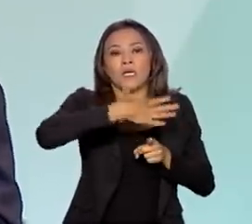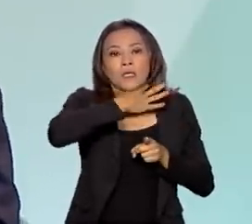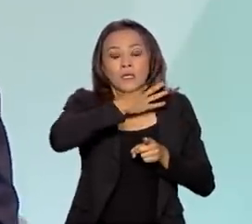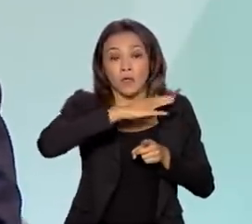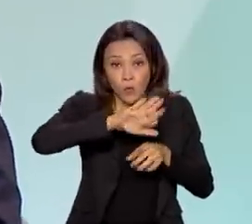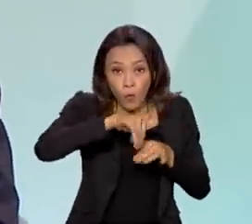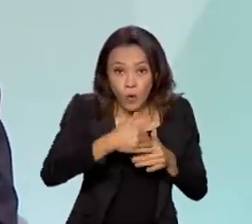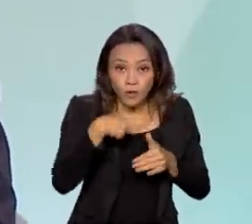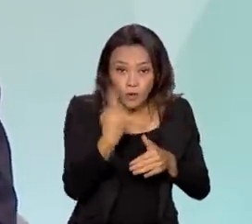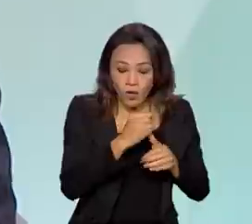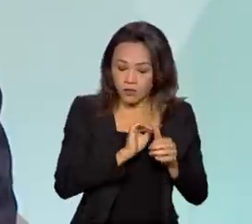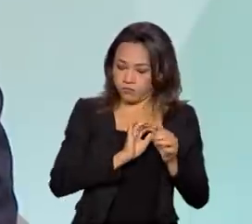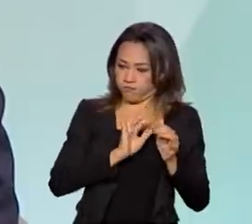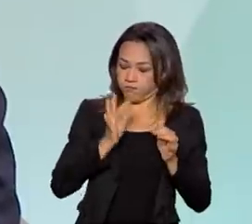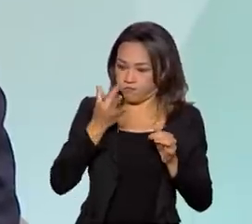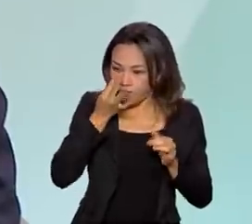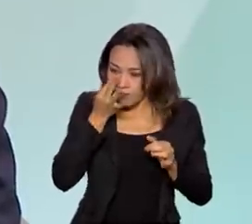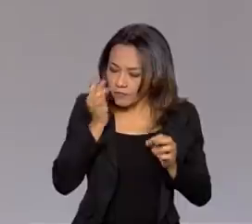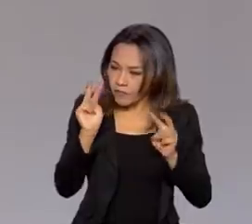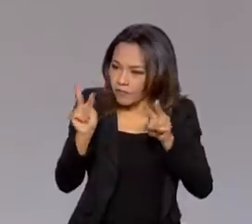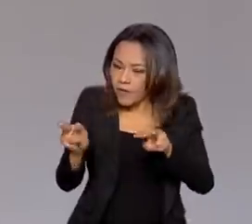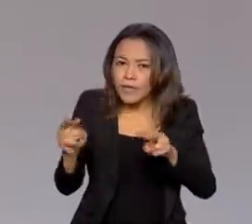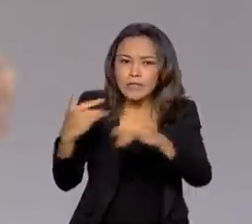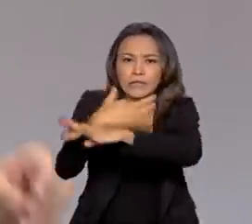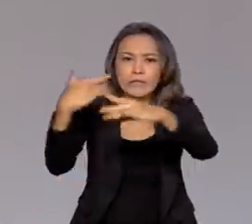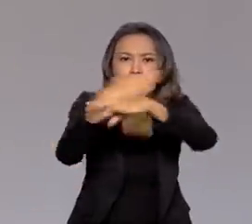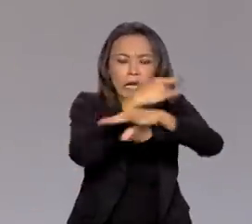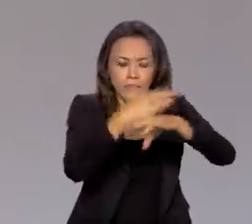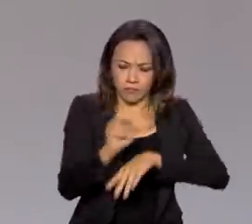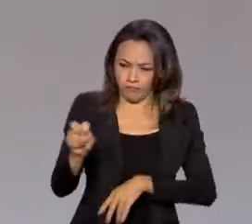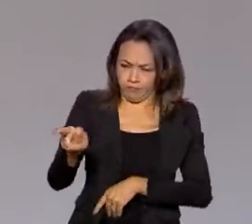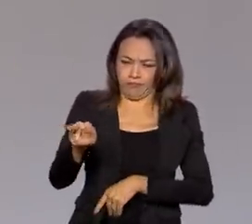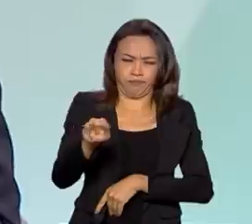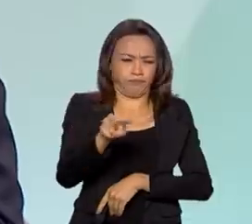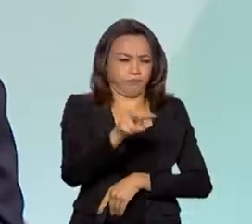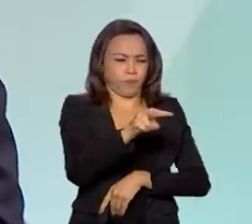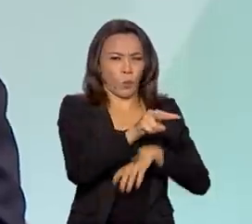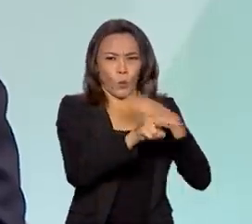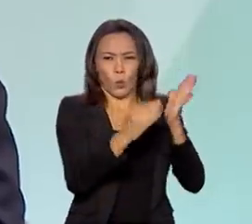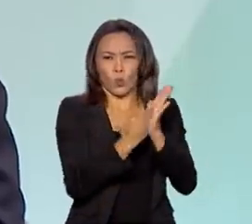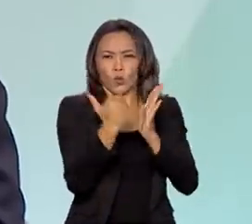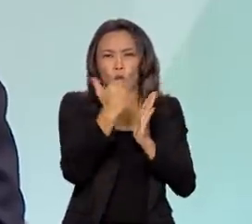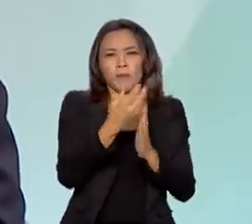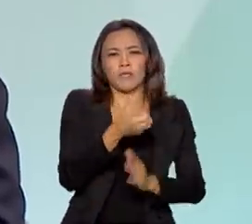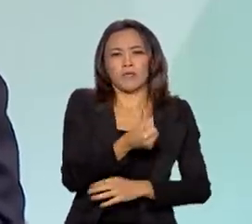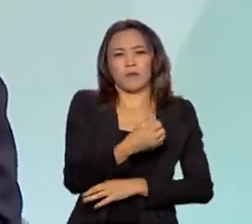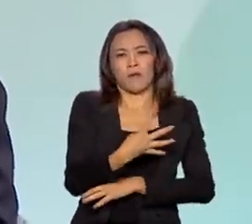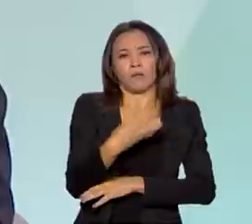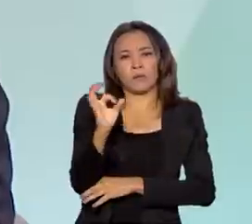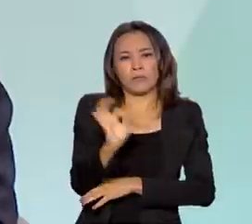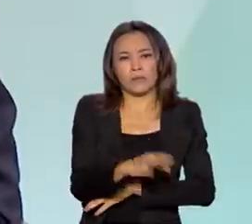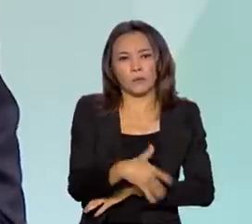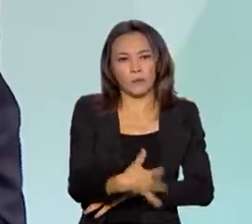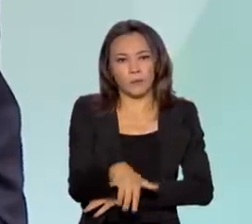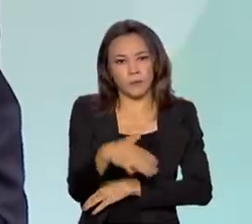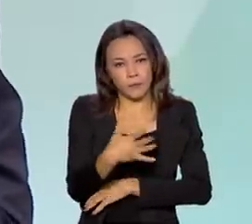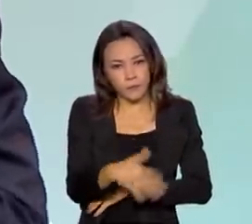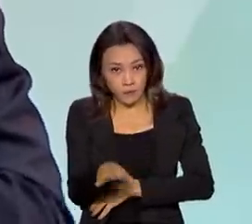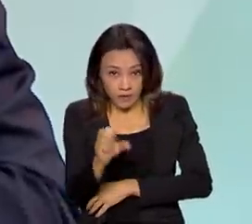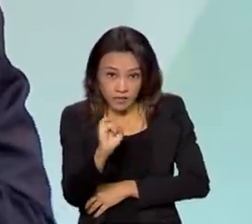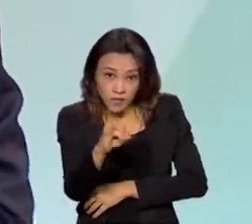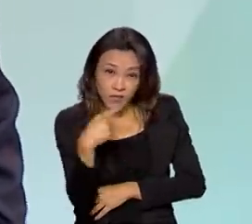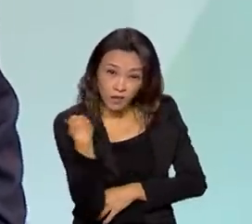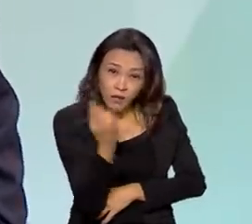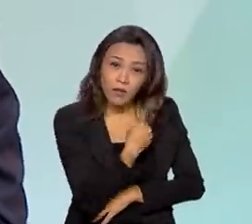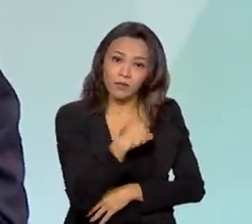você bem ressaltou no O ponto desse problema é mais evidente. Ele chega a 64%. Então, se nós tivéssemos